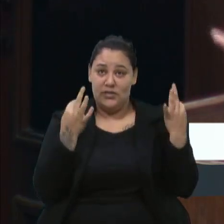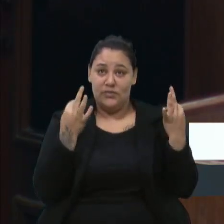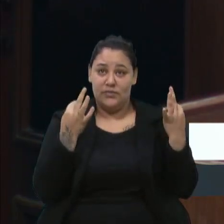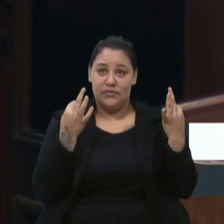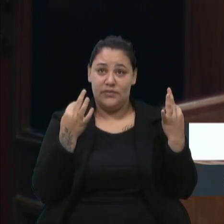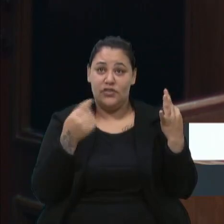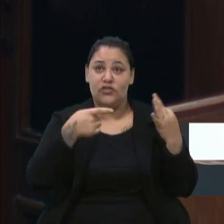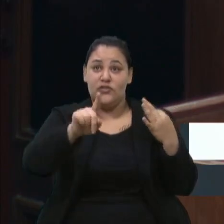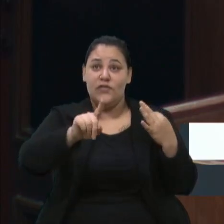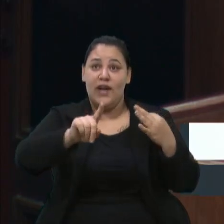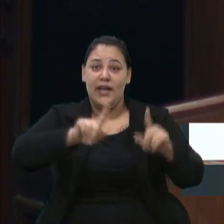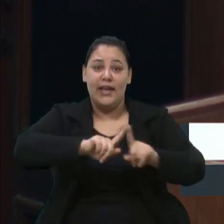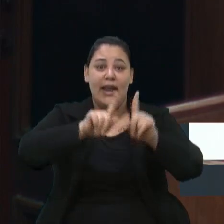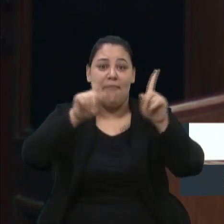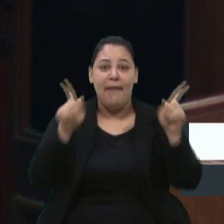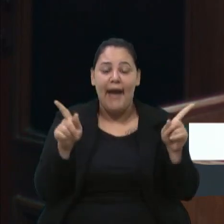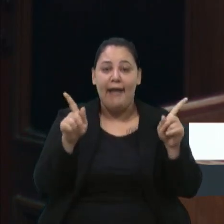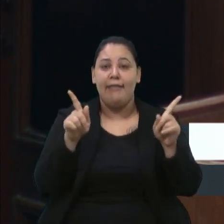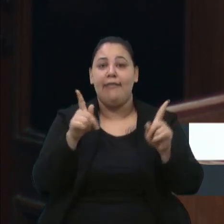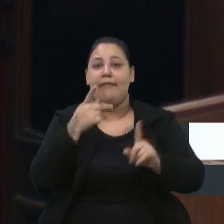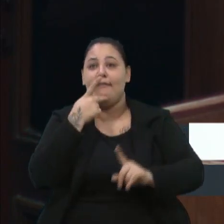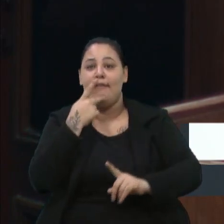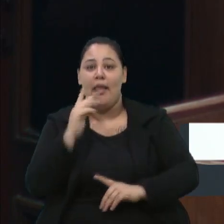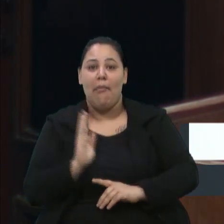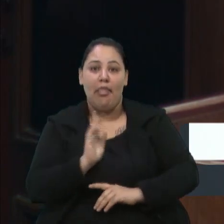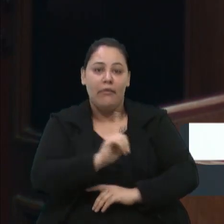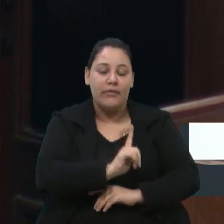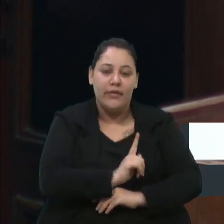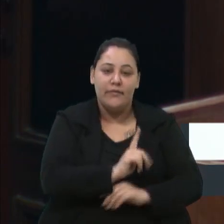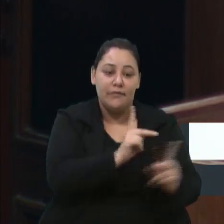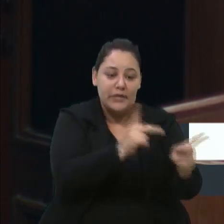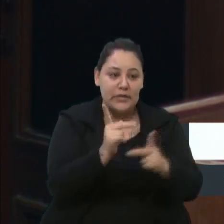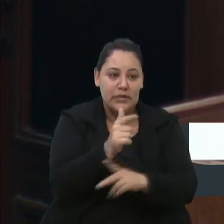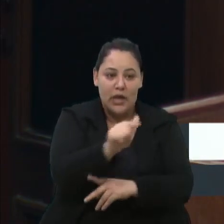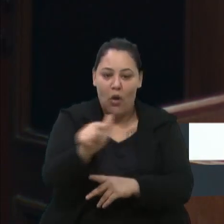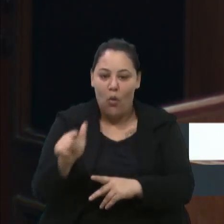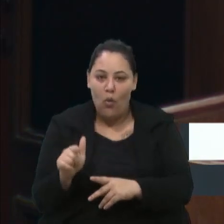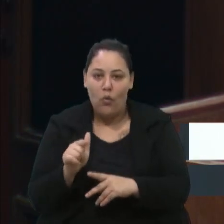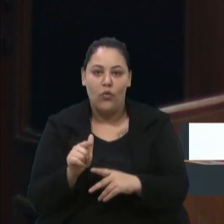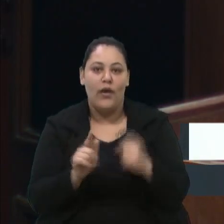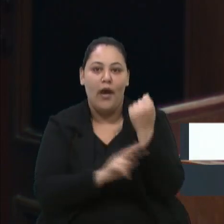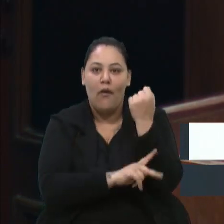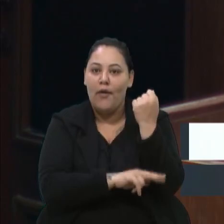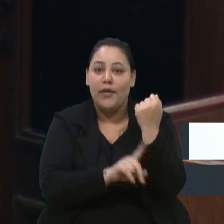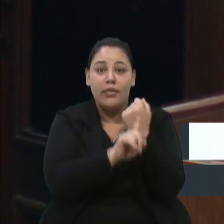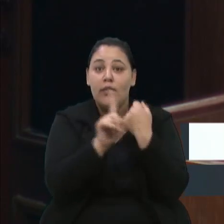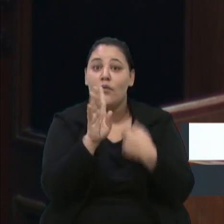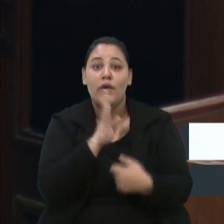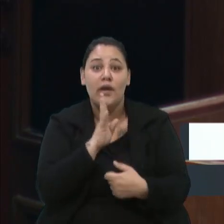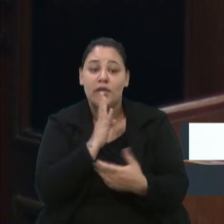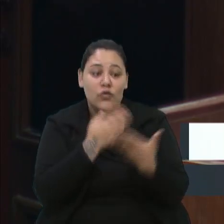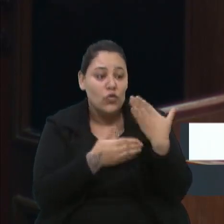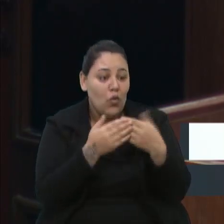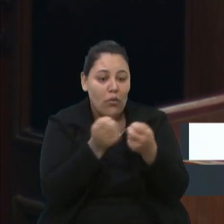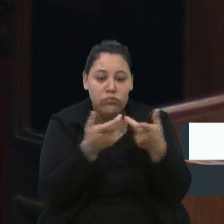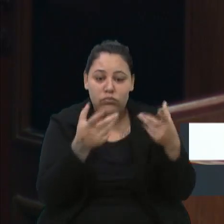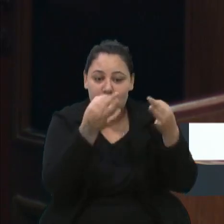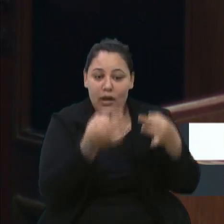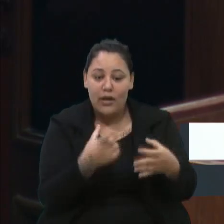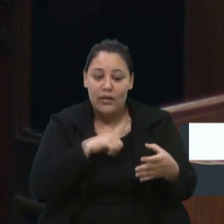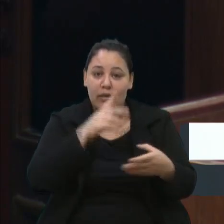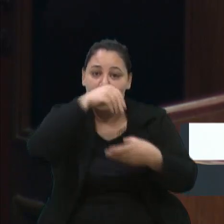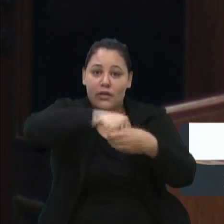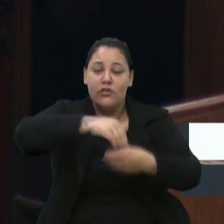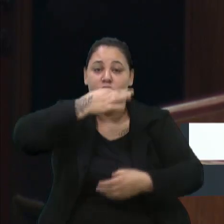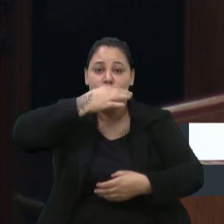tanto em Gramado, fala tanto em Canela, Bento Gonçalves, e não fala e não conhece tudo o que Caxias do Sul tem para